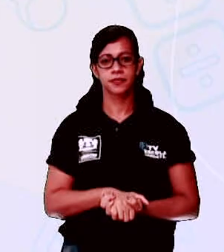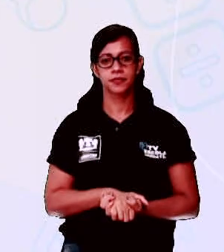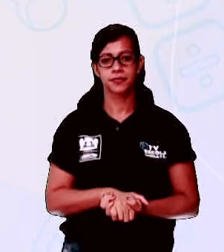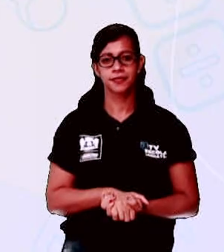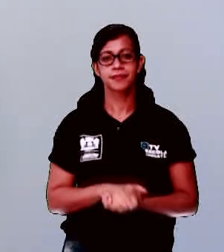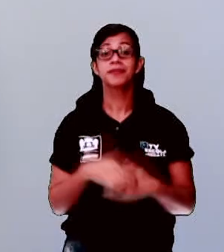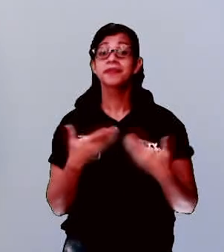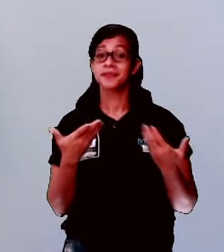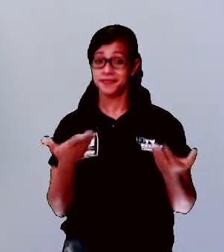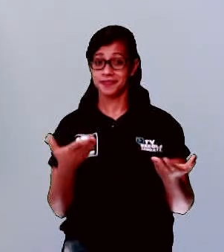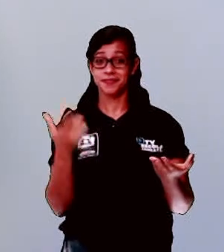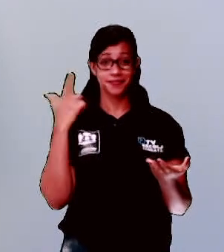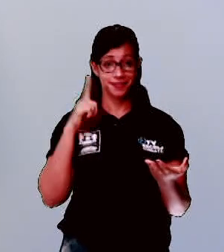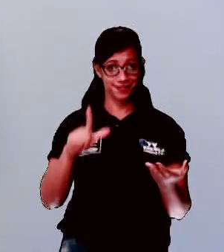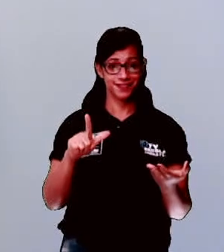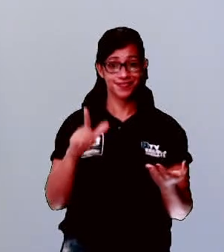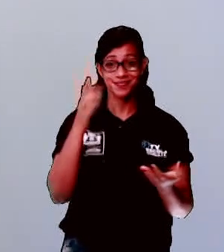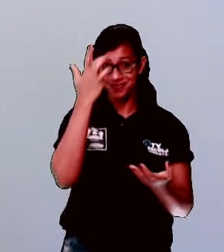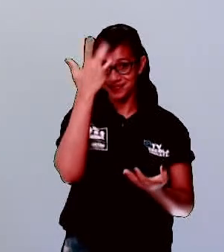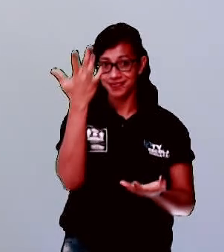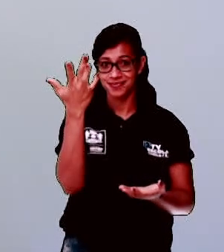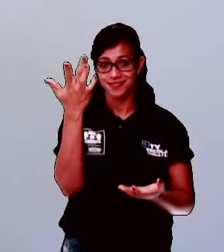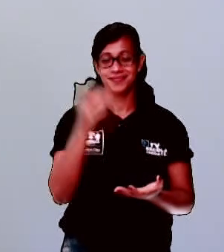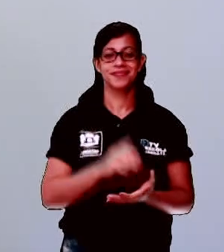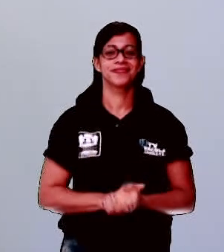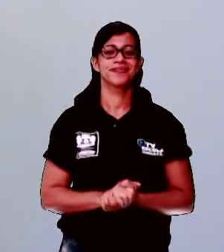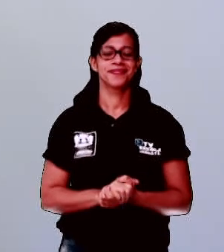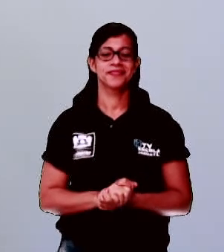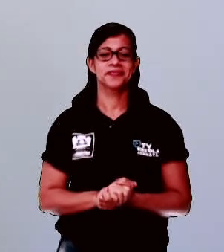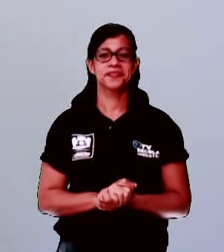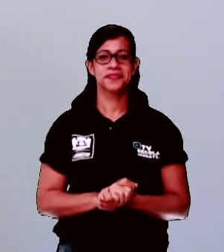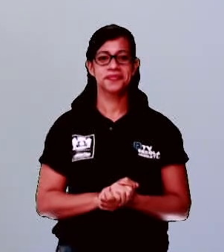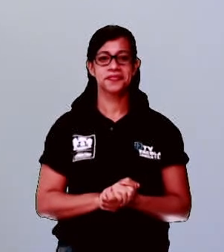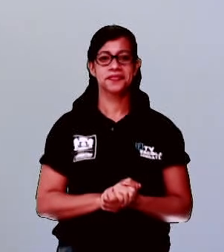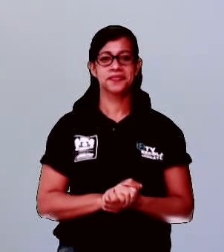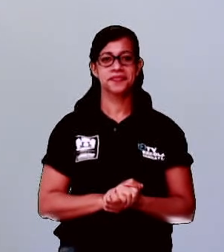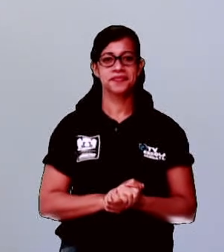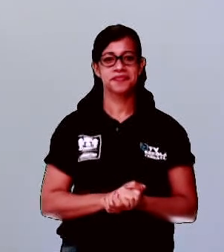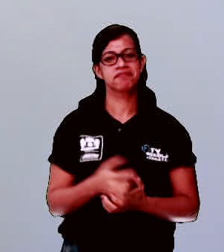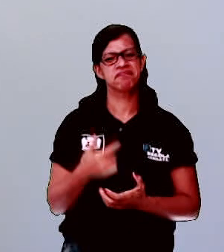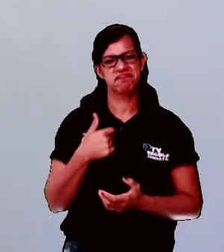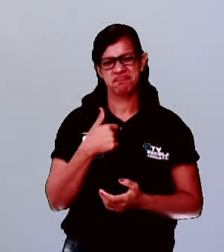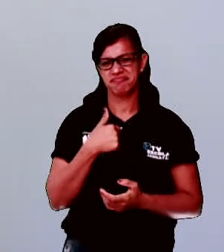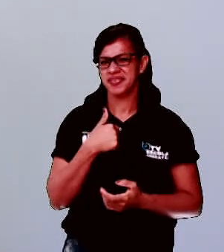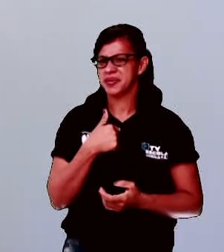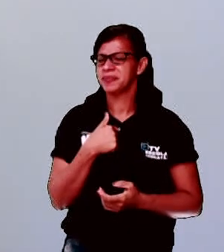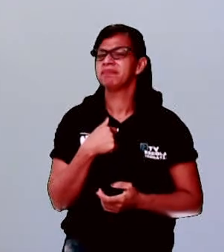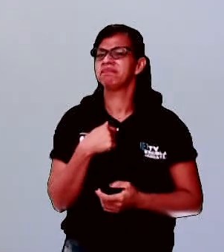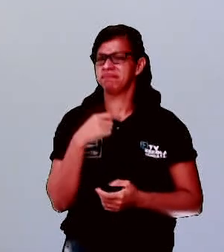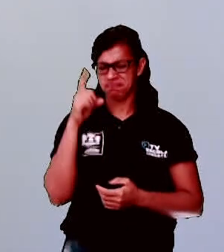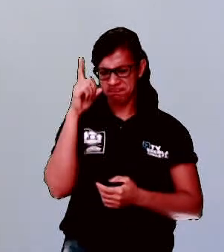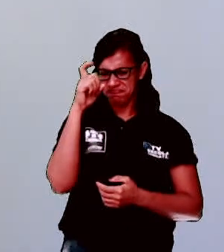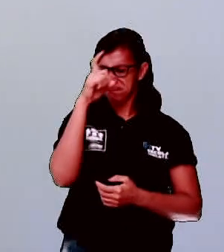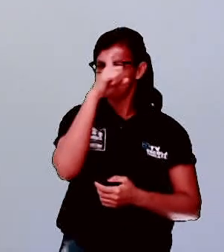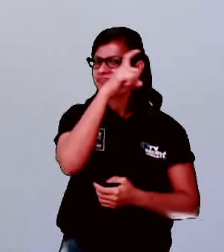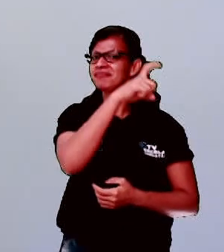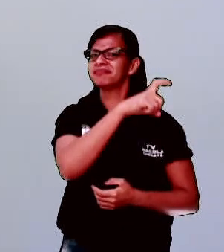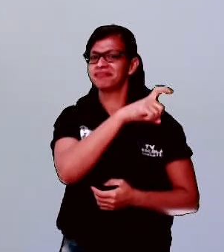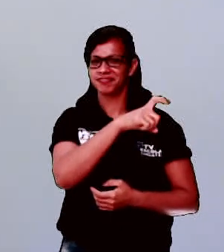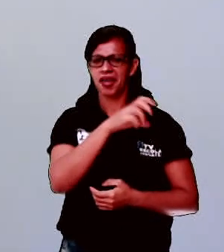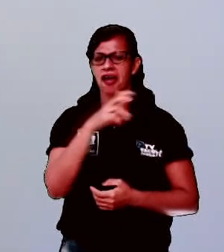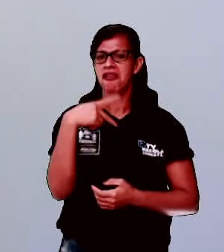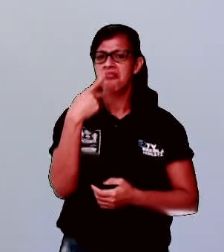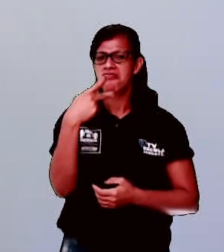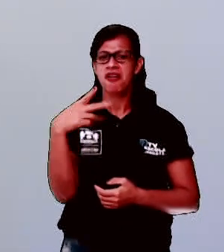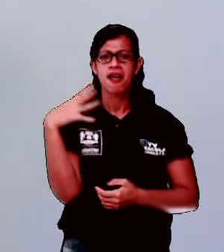E agora? Foi mais fácil do que a primeira vez? Eu confesso a vocês que se eu falar correndo isso aqui como deveria ser